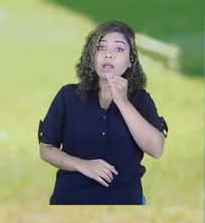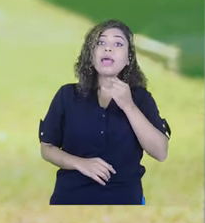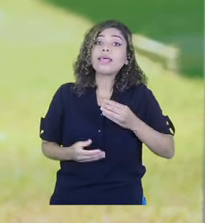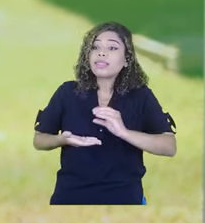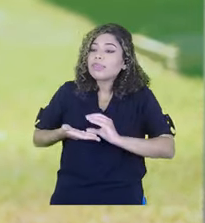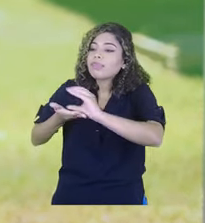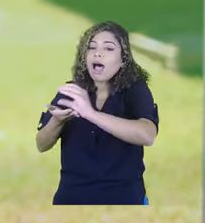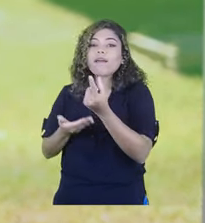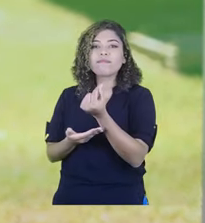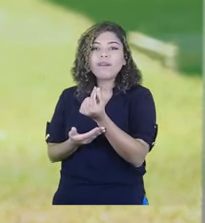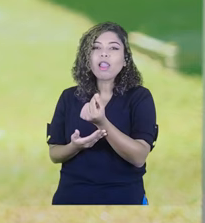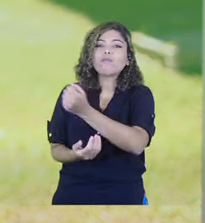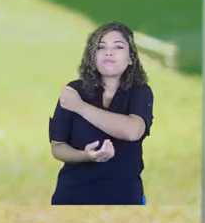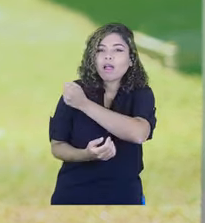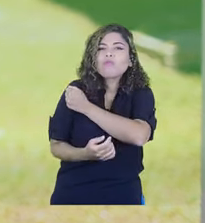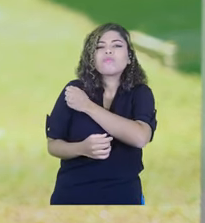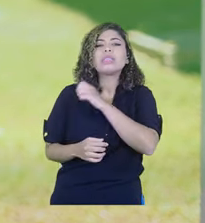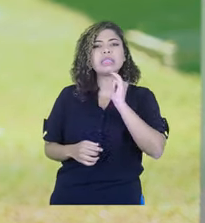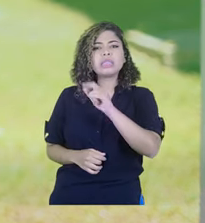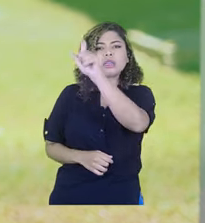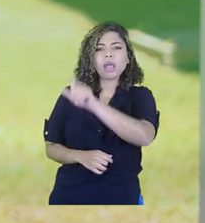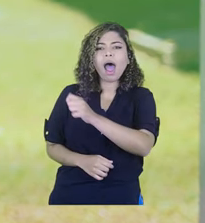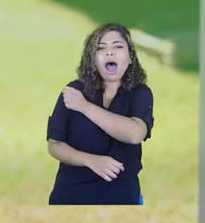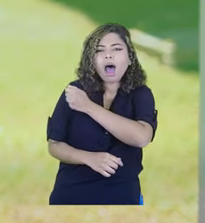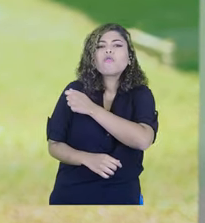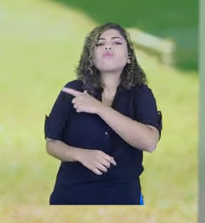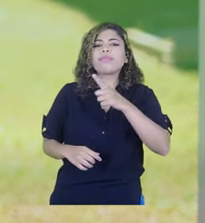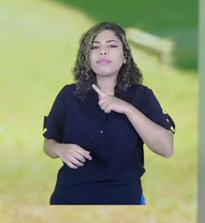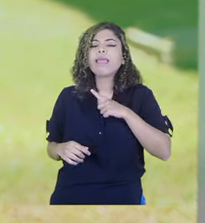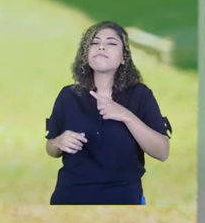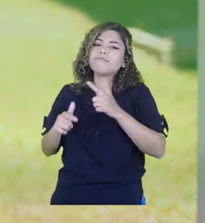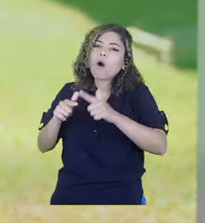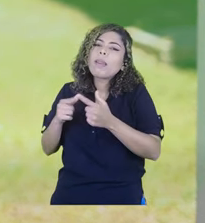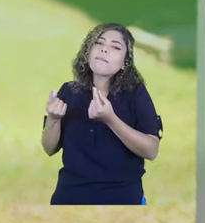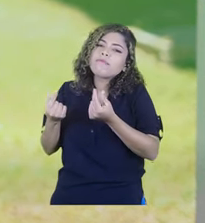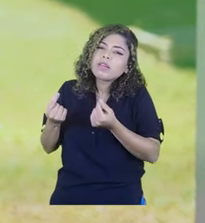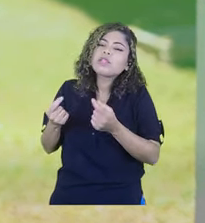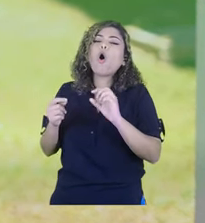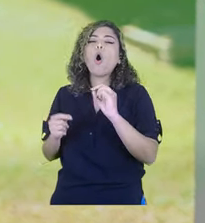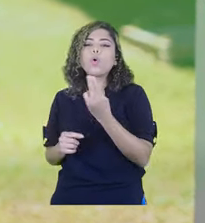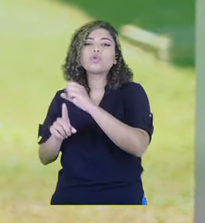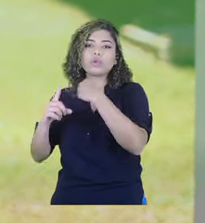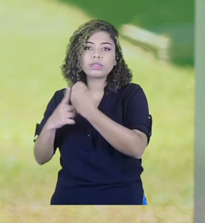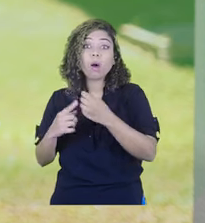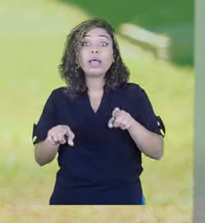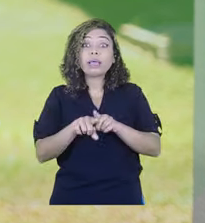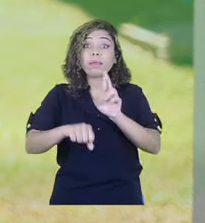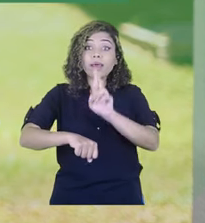a oferta de bolsas de assistência estudantil para estudantes em situação de vulnerabilidade social ou financeira,